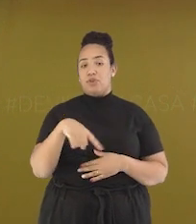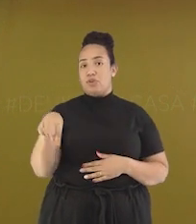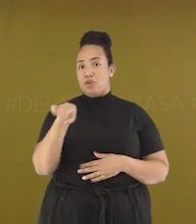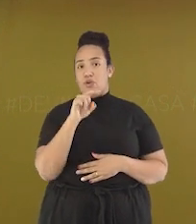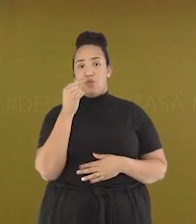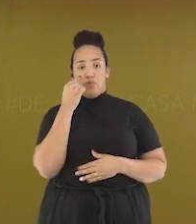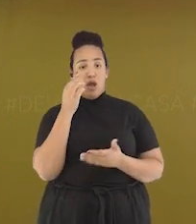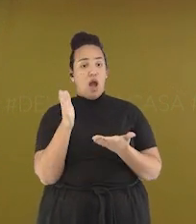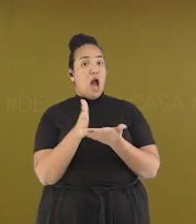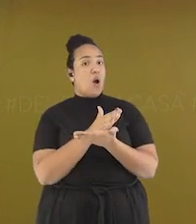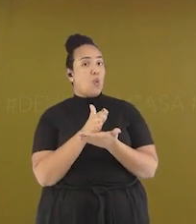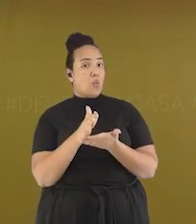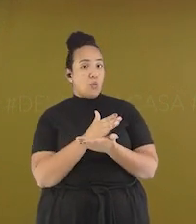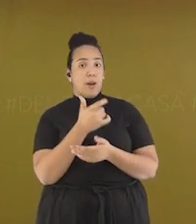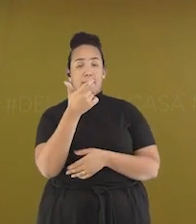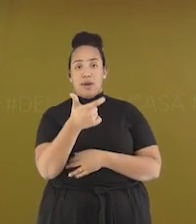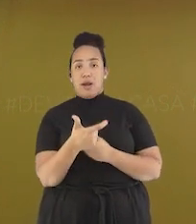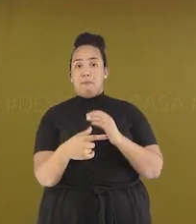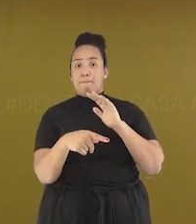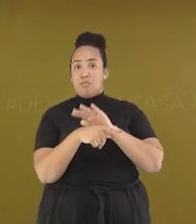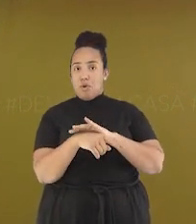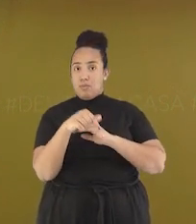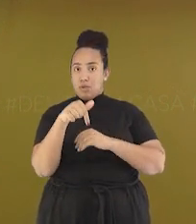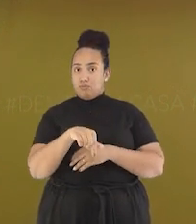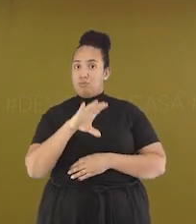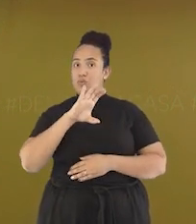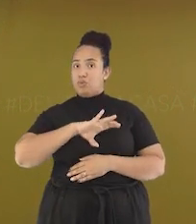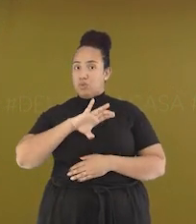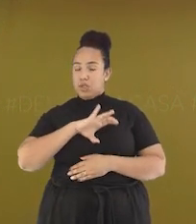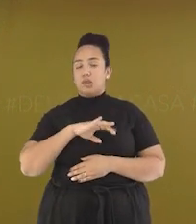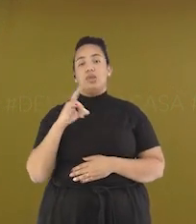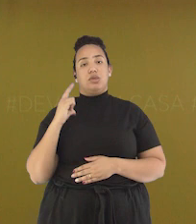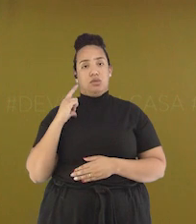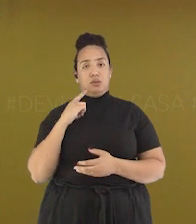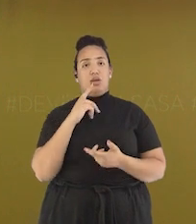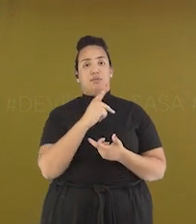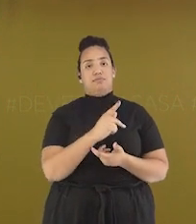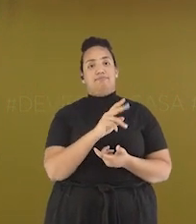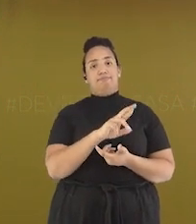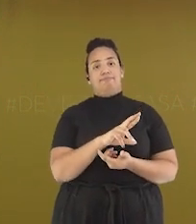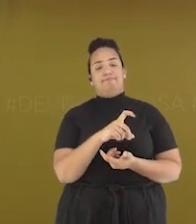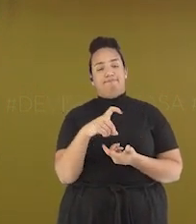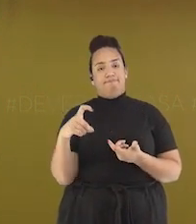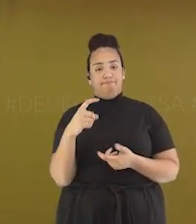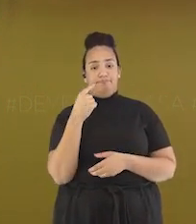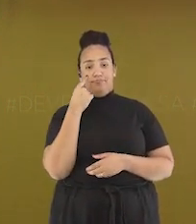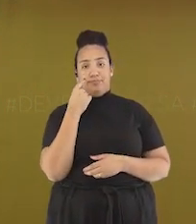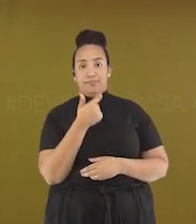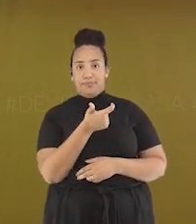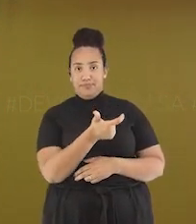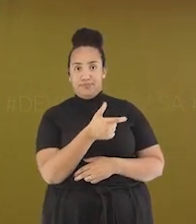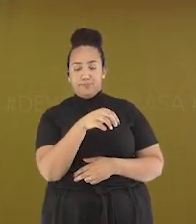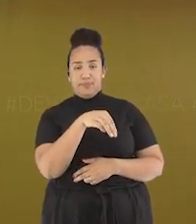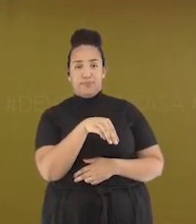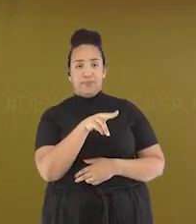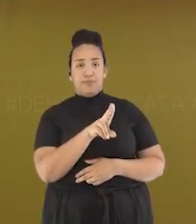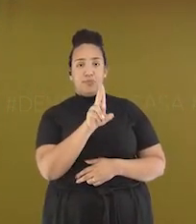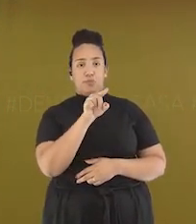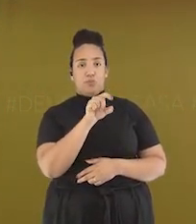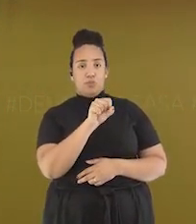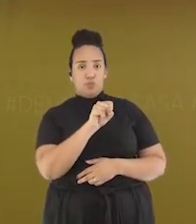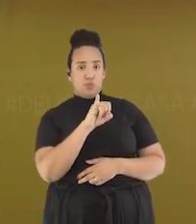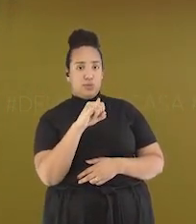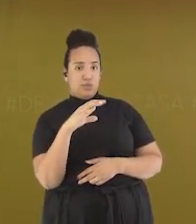da língua portuguesa Que são proparoxítonas Vamos lá Nós temos aqui a palavra música